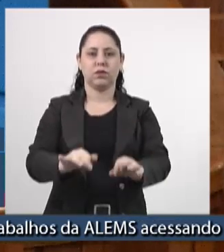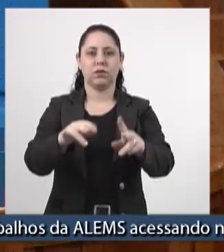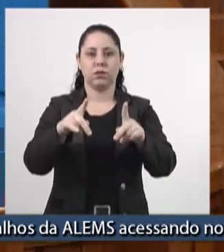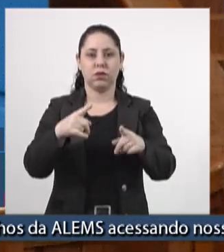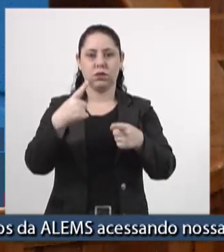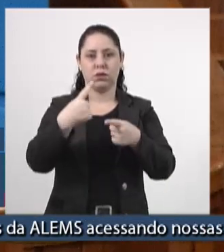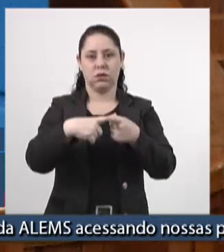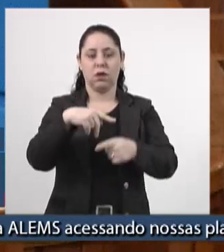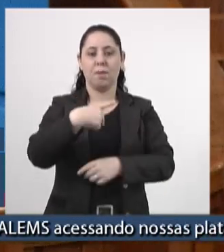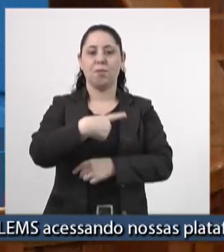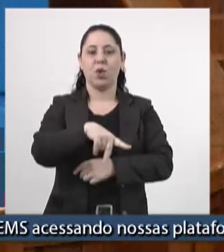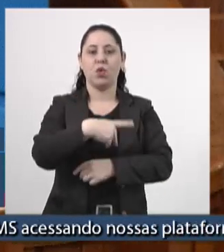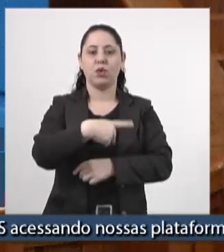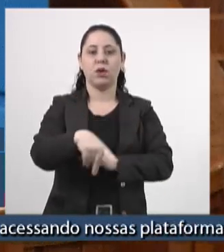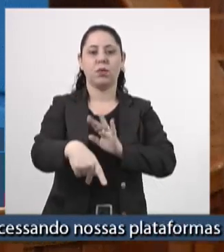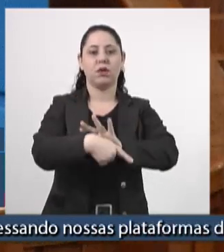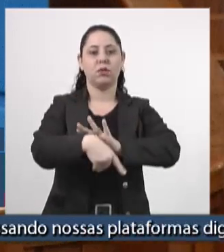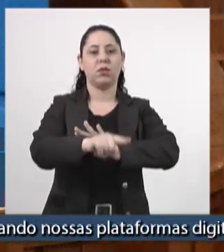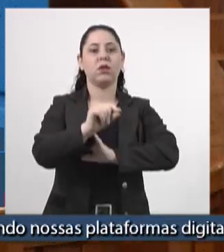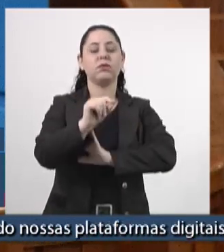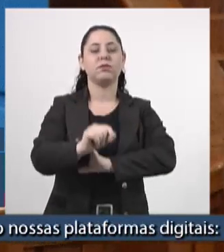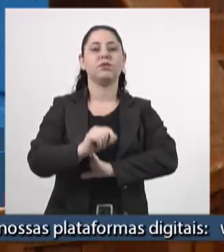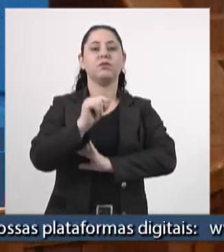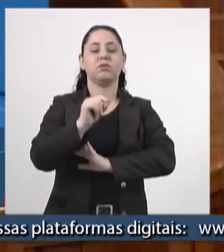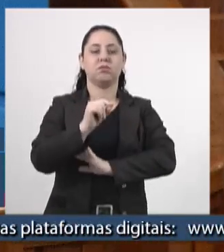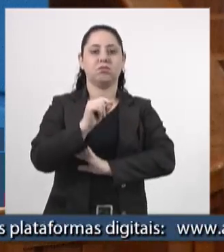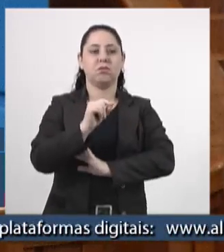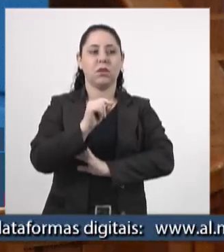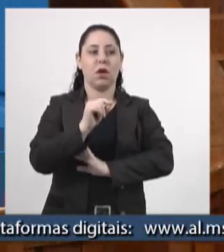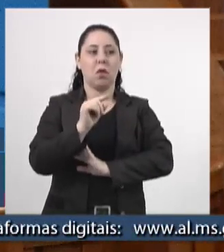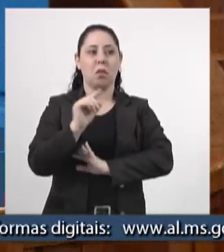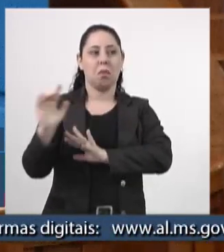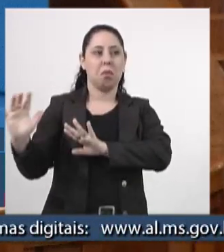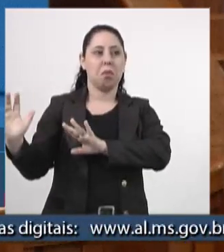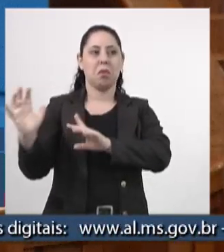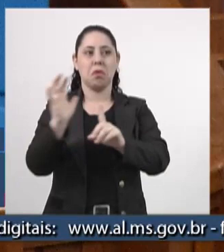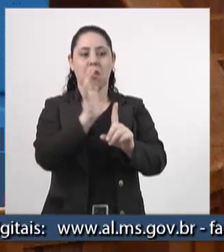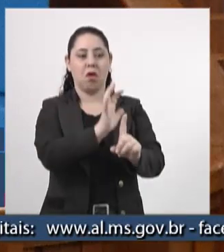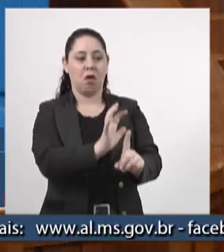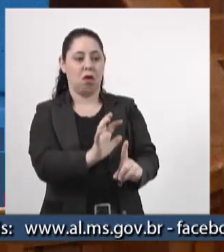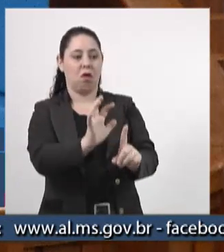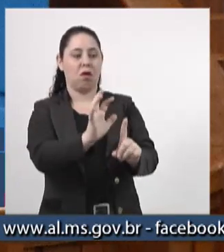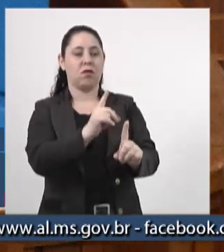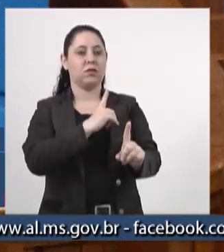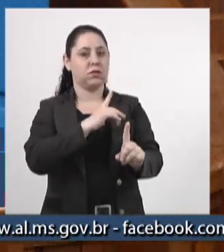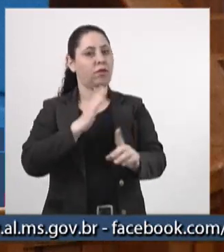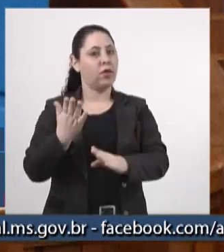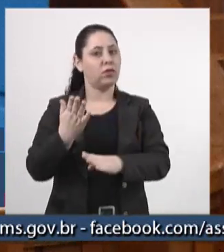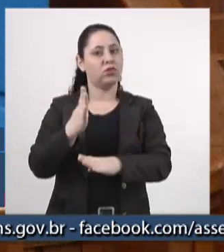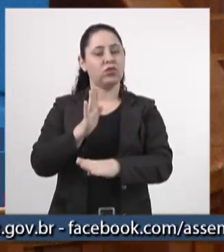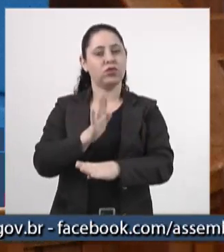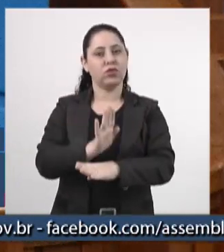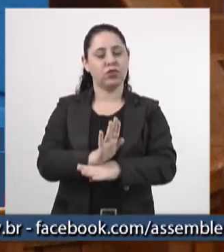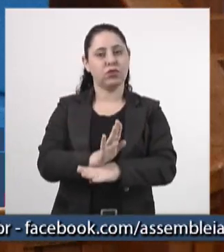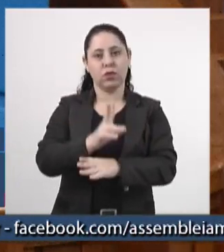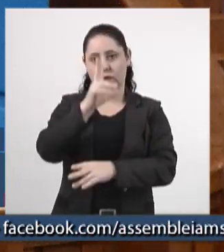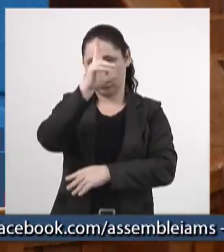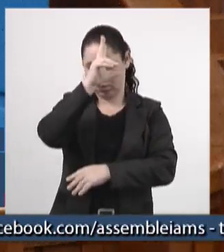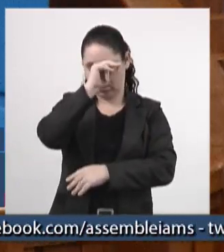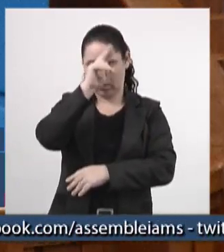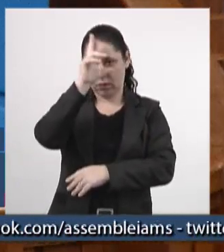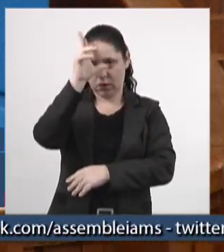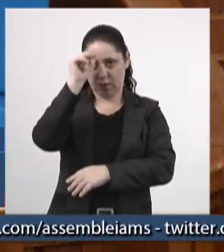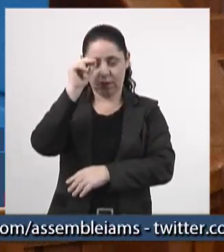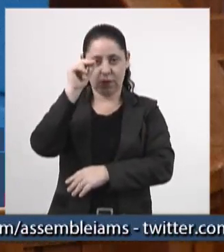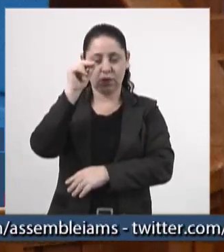na cidade de Ponta Porã, muito prestigiada, inclusive com a ajuda do nosso prefeito